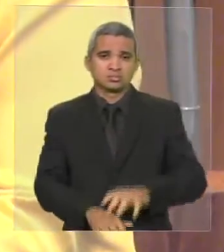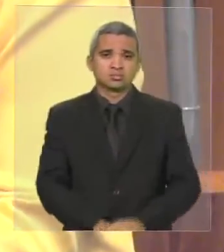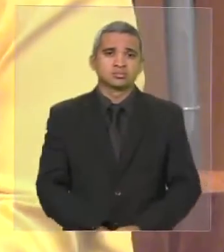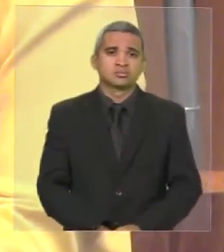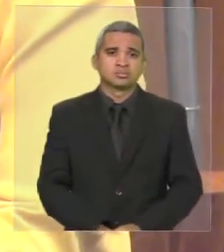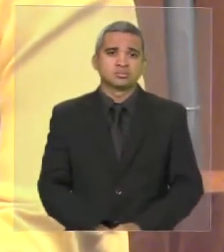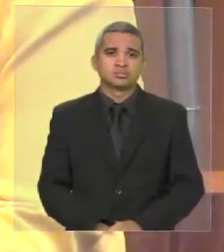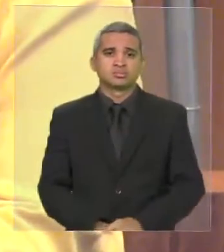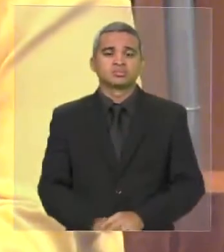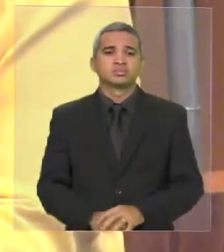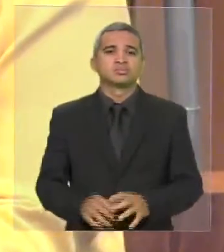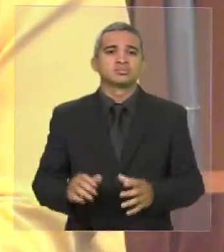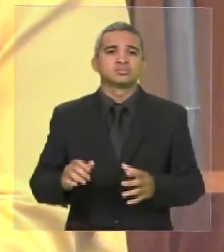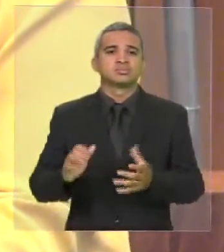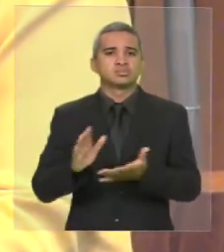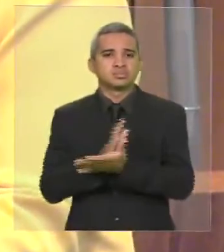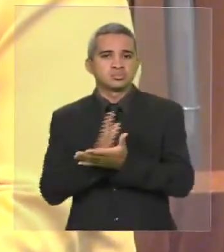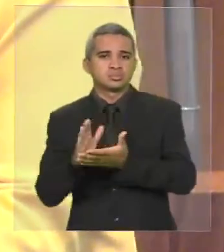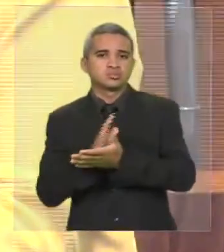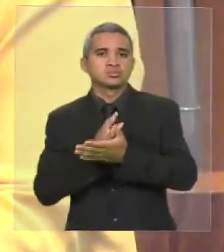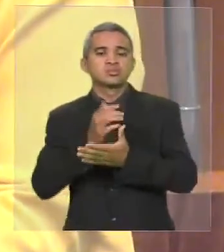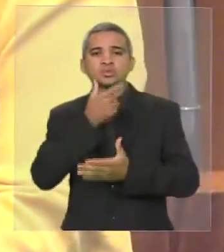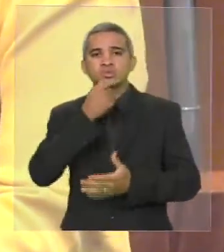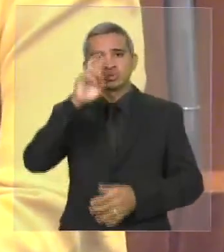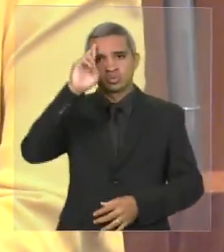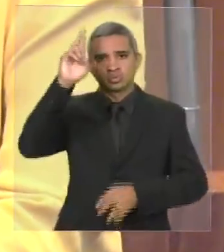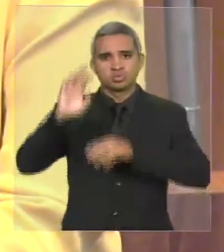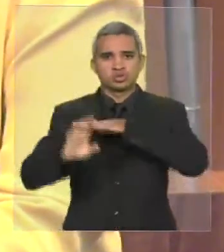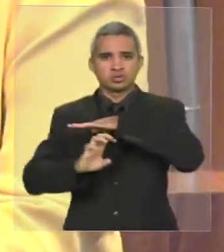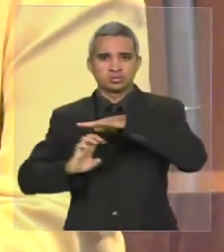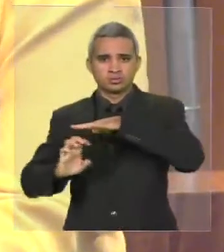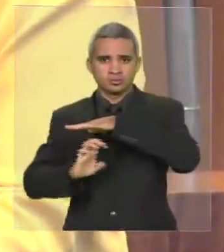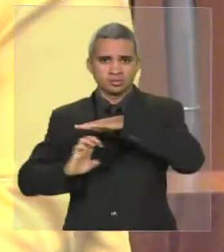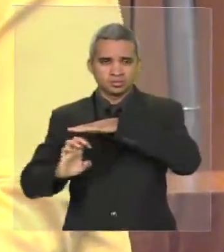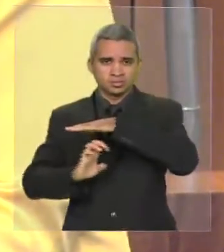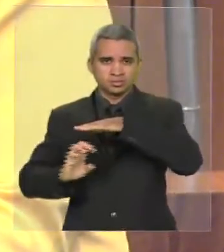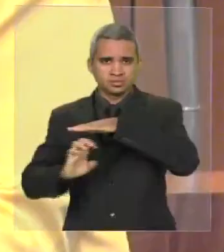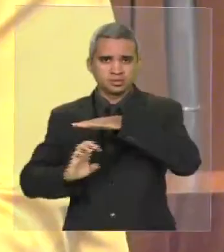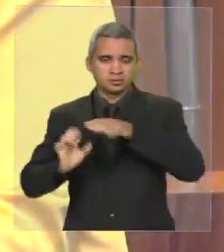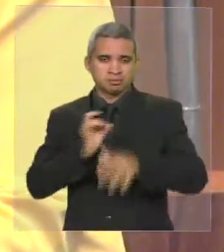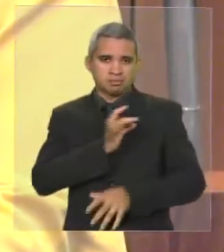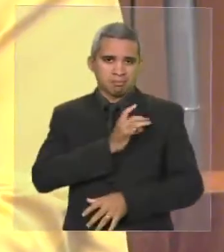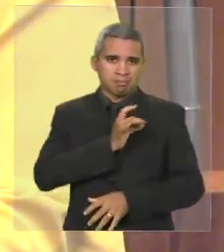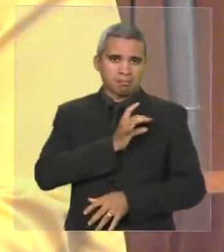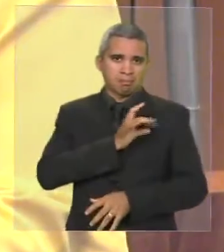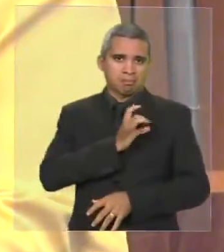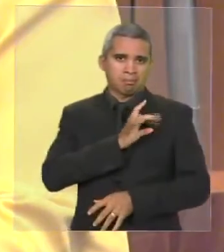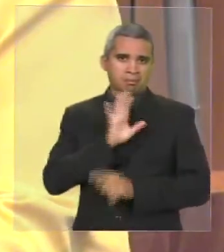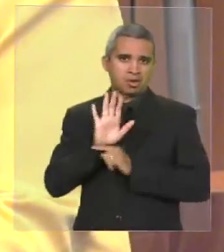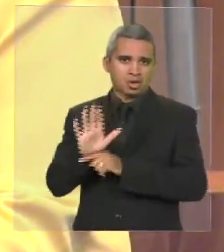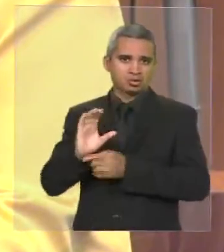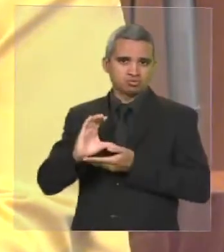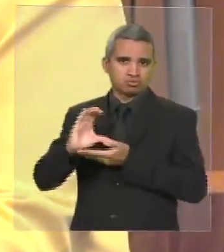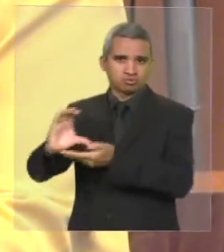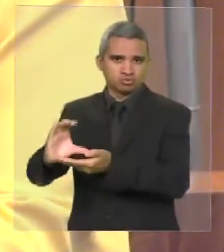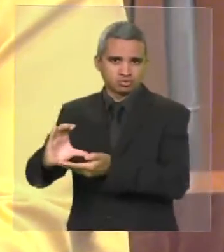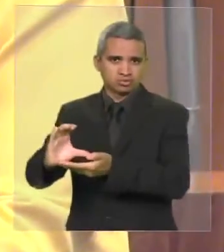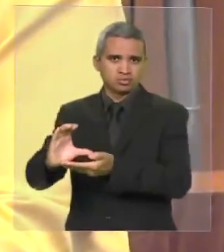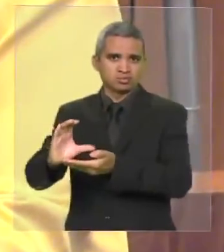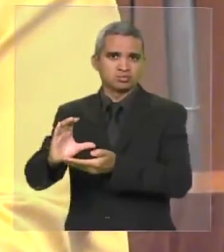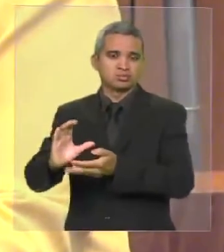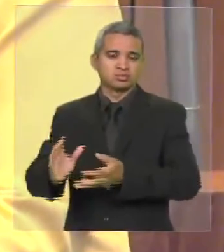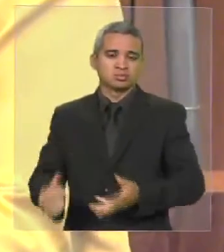muitos empresários temerosos de investir nos políticos, nos